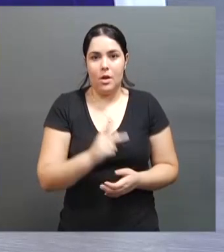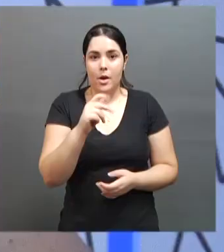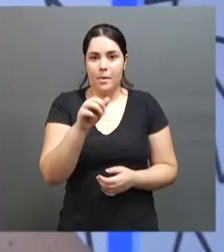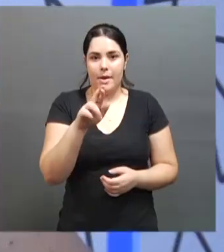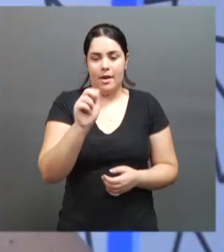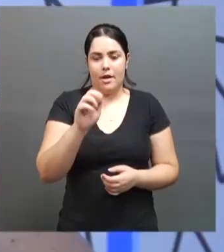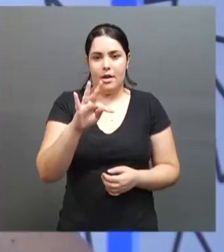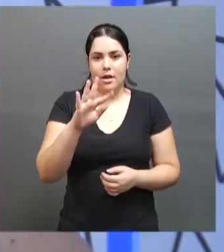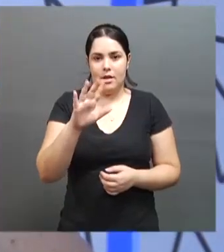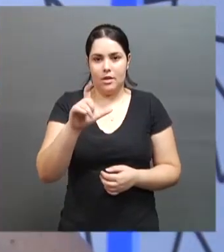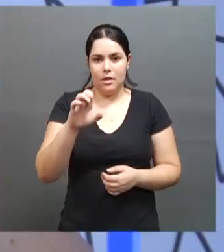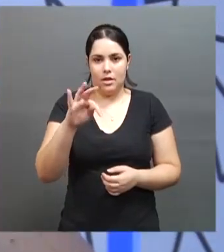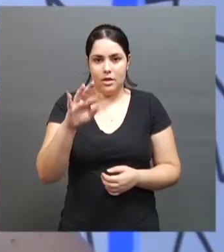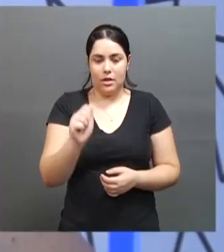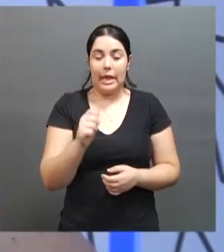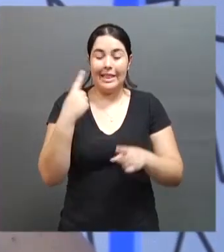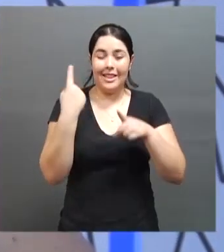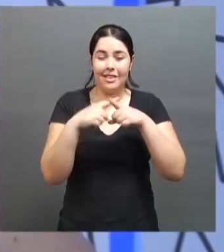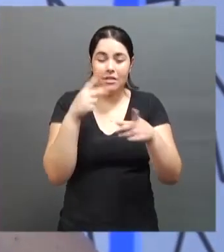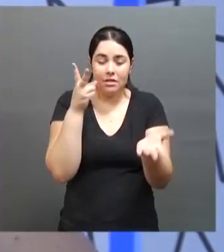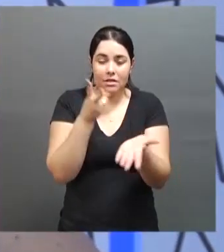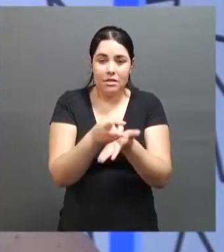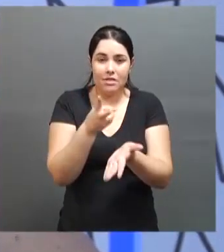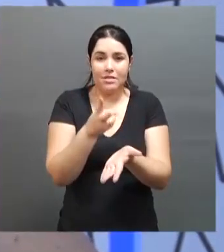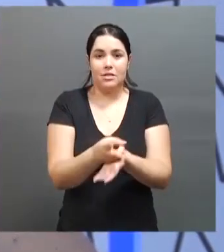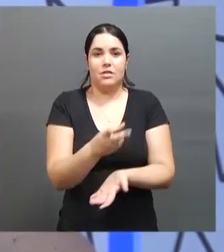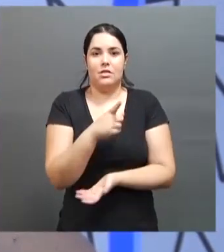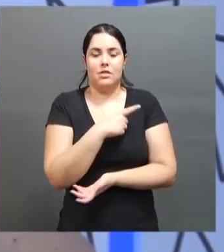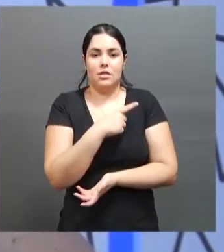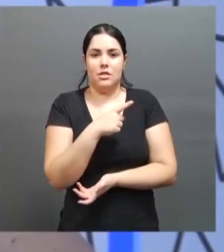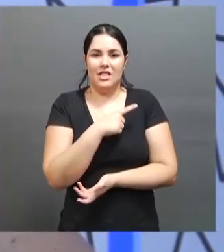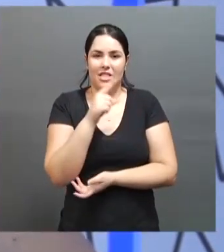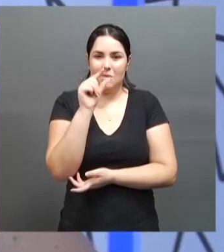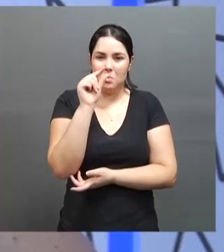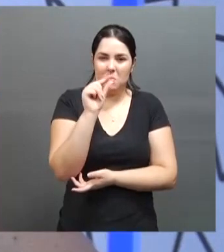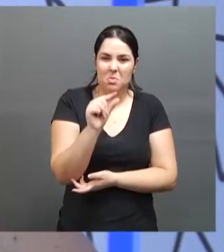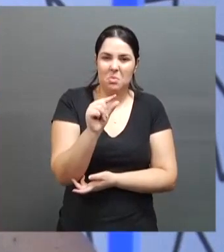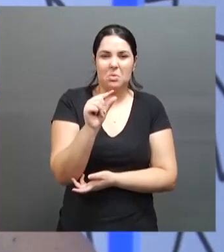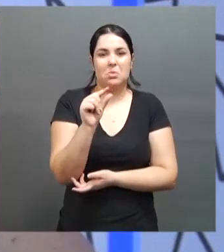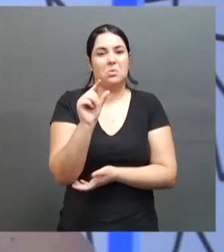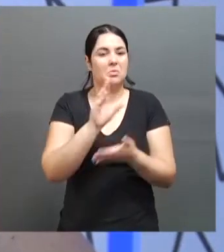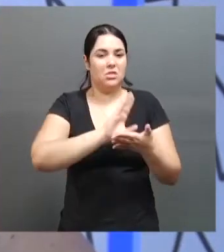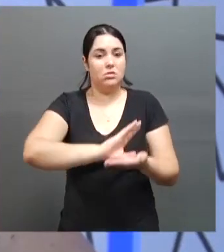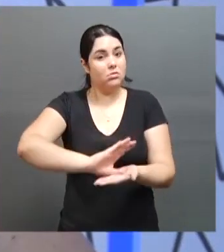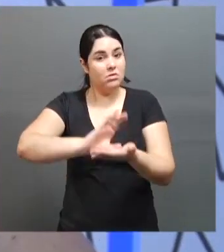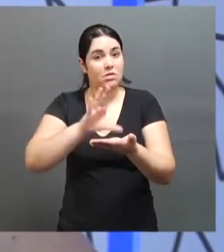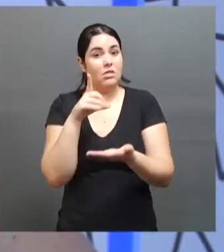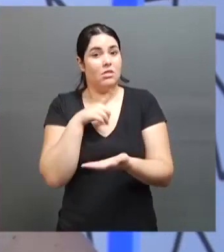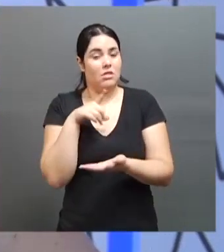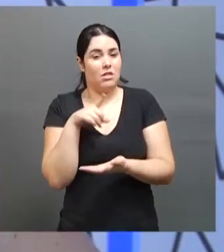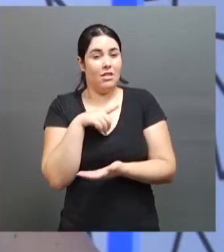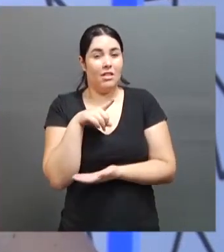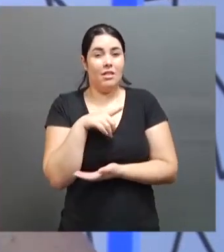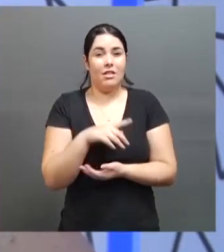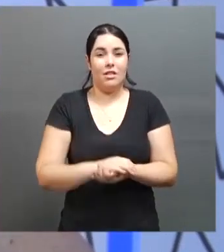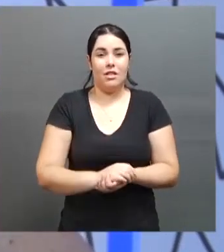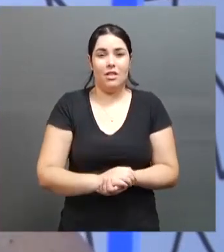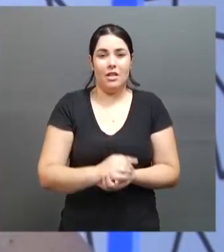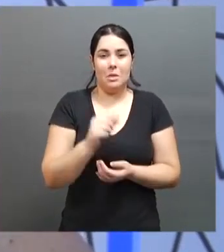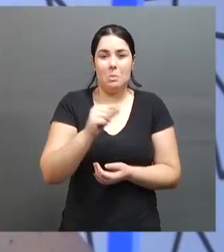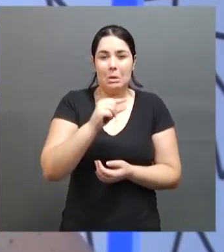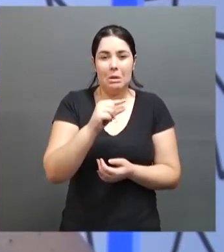Sabe, porque ele sempre tem um pouco menos de recurso, tem menos